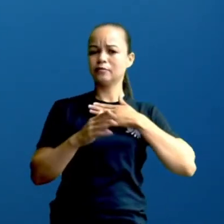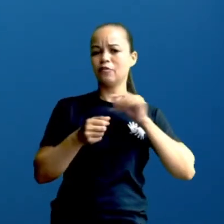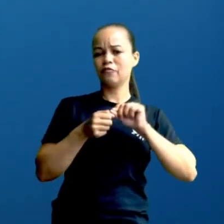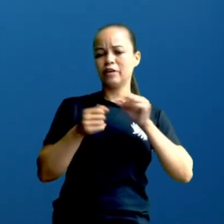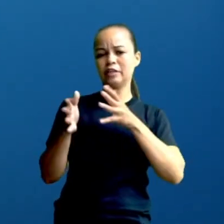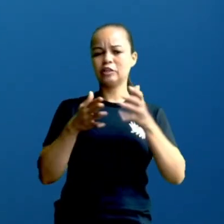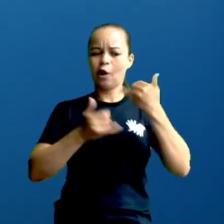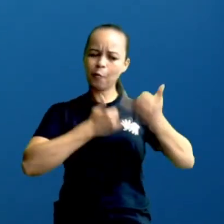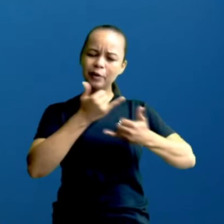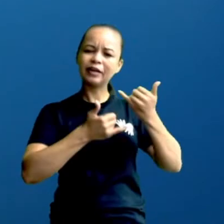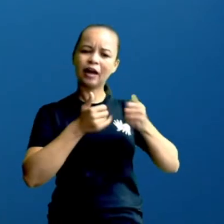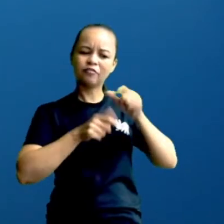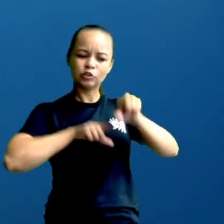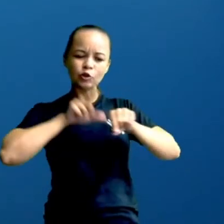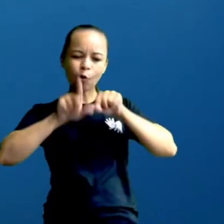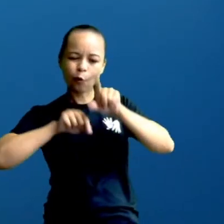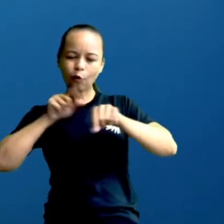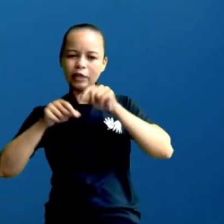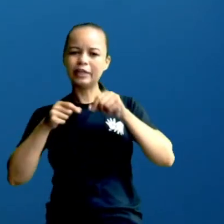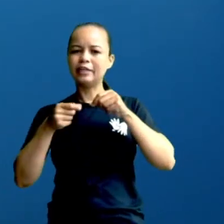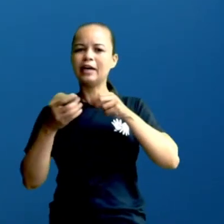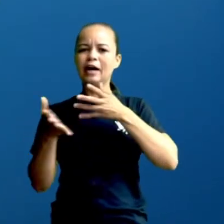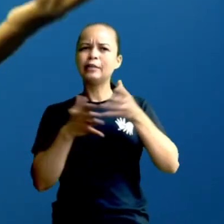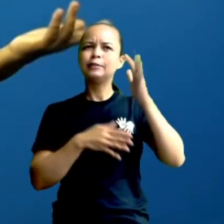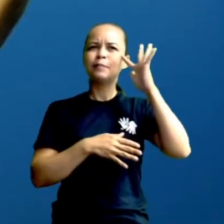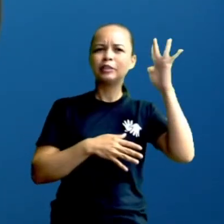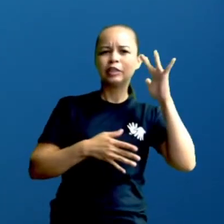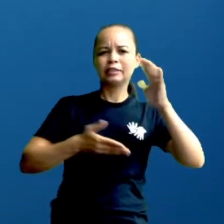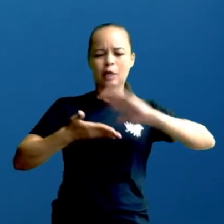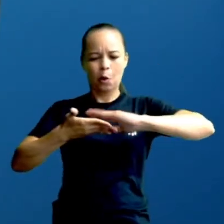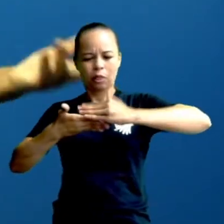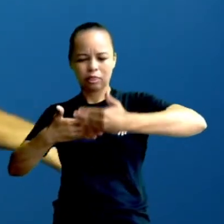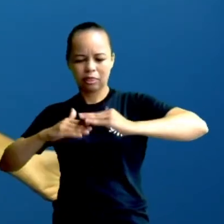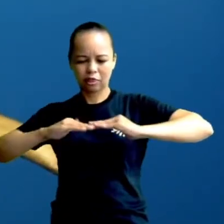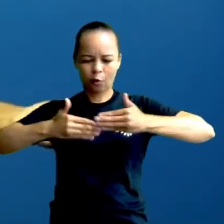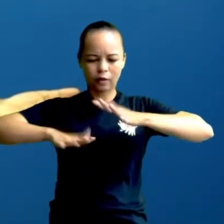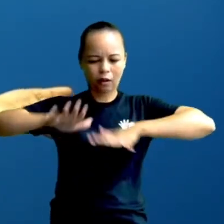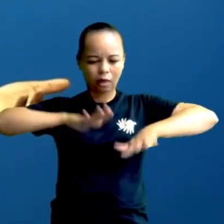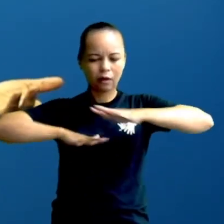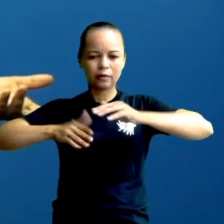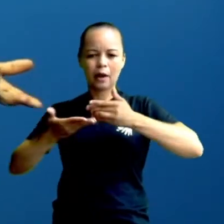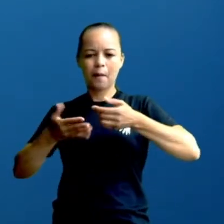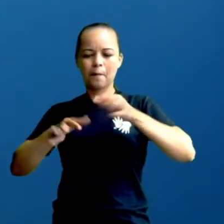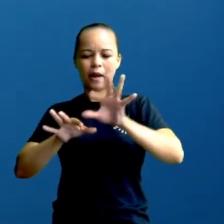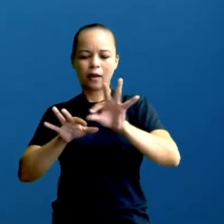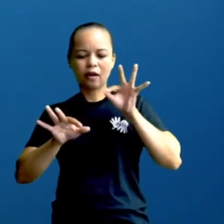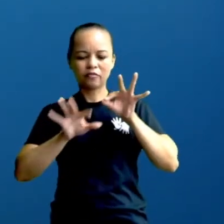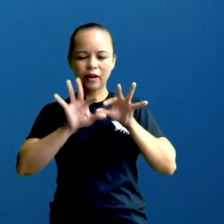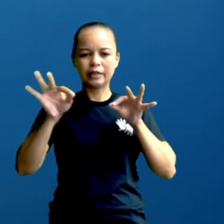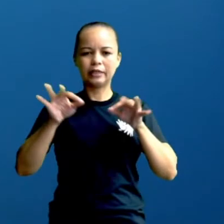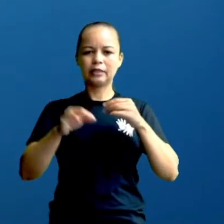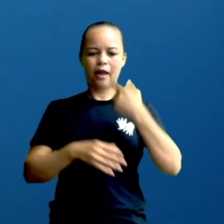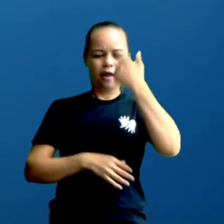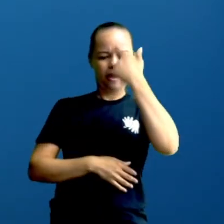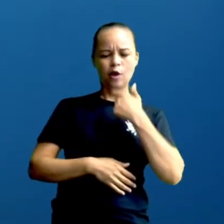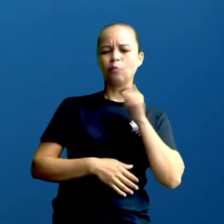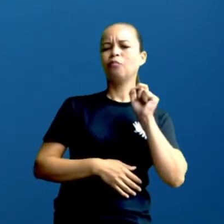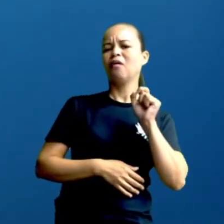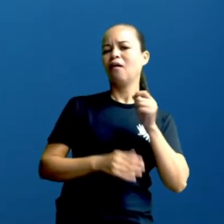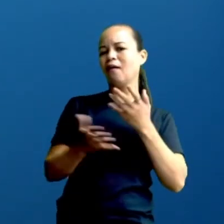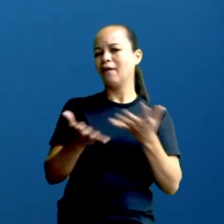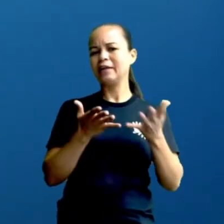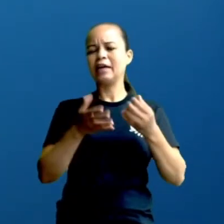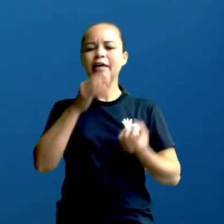brincava, a gente escolhia jogos, imagem em ação, dominó, pega vareta, ou quem sou eu, ou